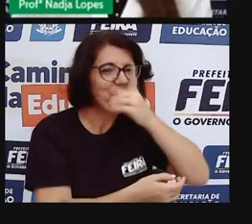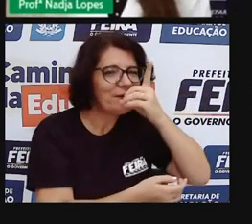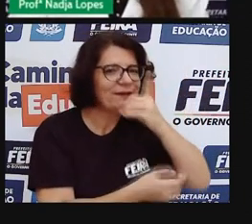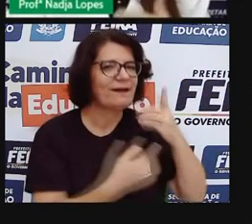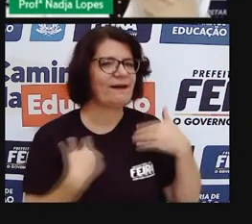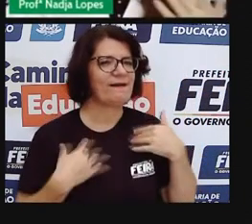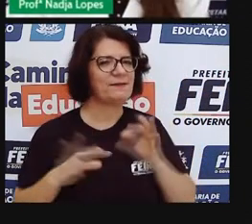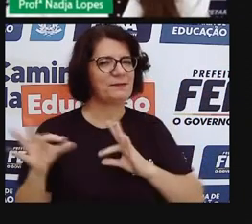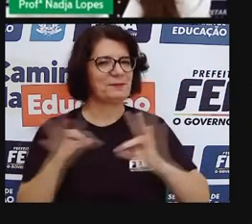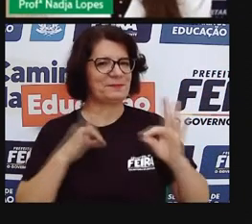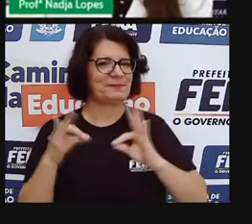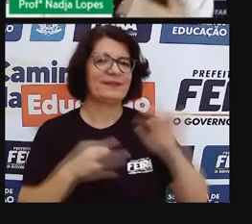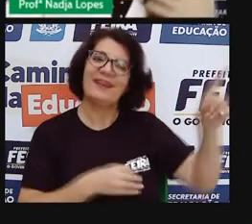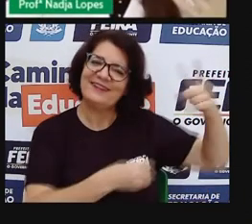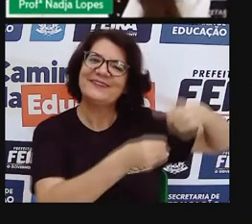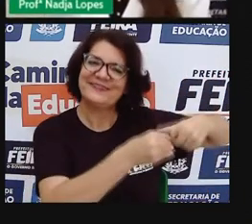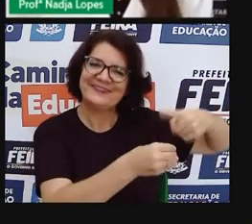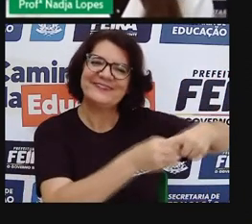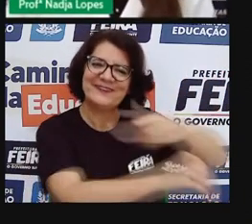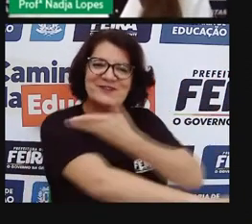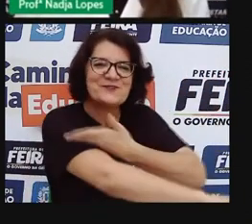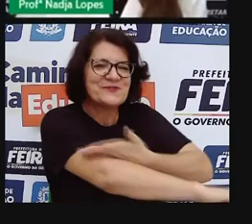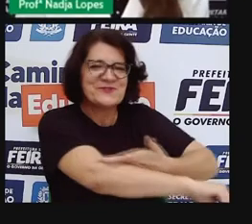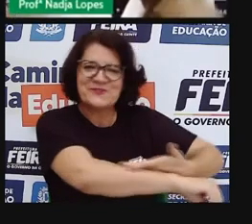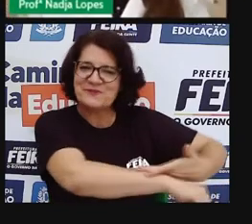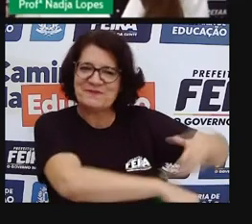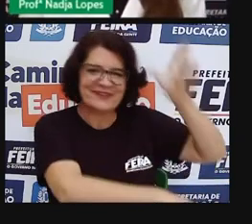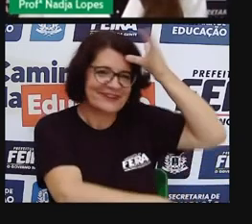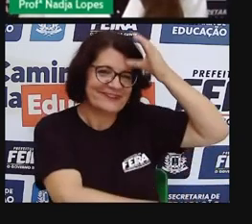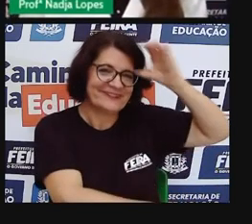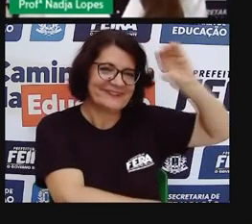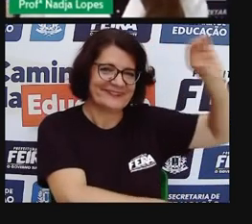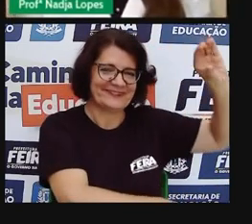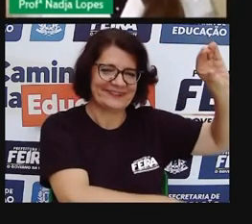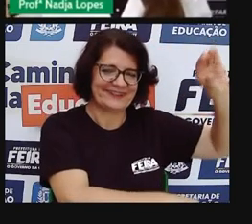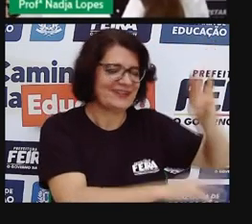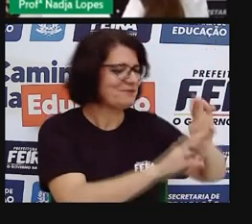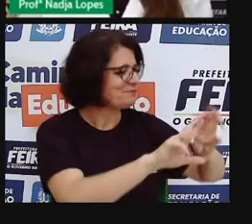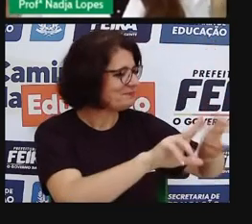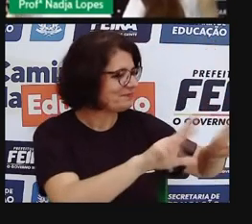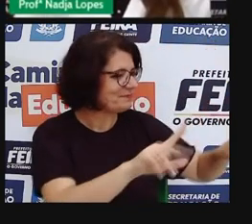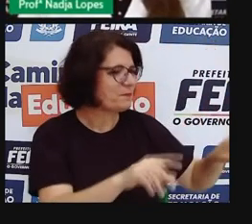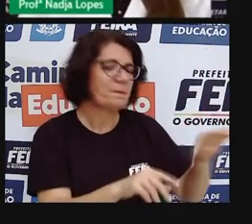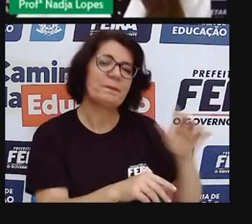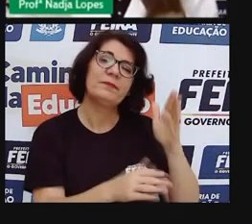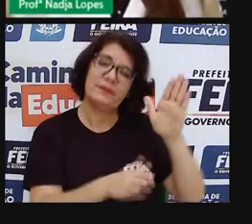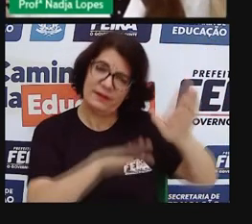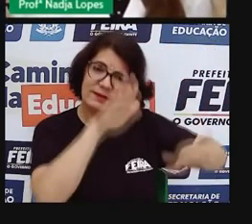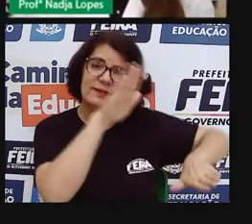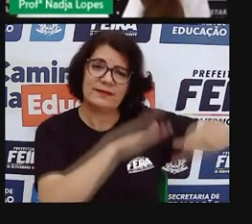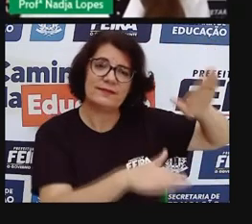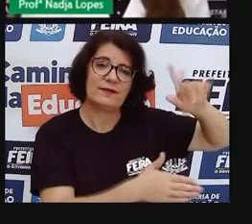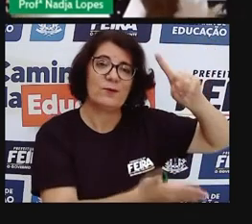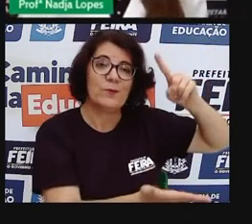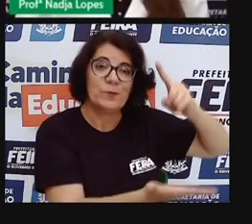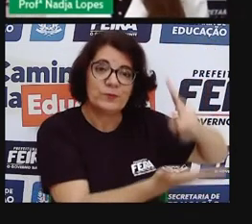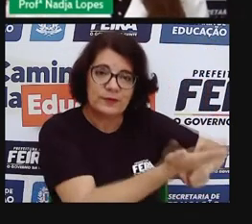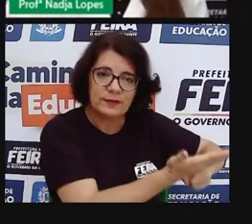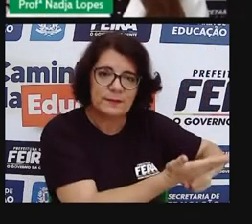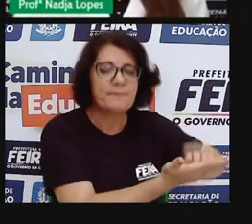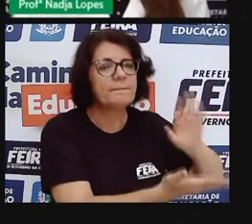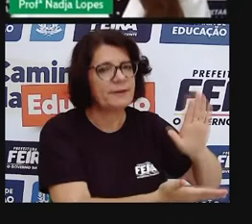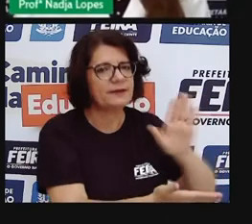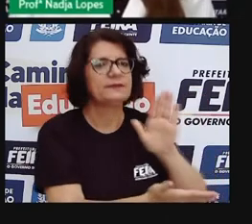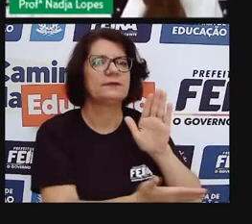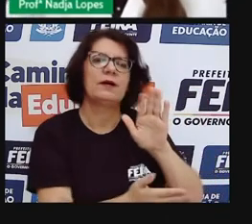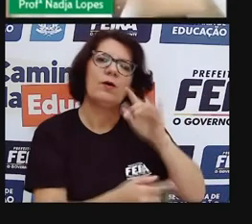Então, atualmente, as feiras, elas se realizam de diferentes formas. Tem locais ainda que tem o dia da feira. Mas, na maioria das vezes, todos